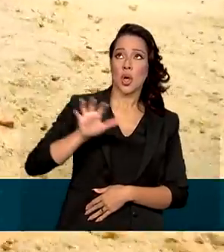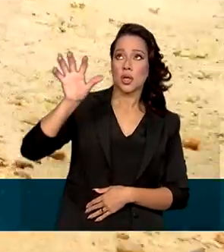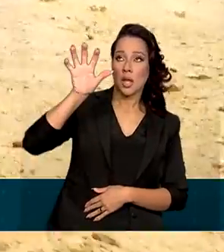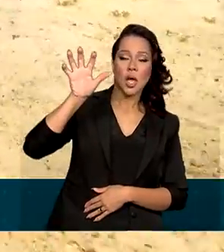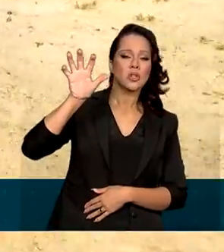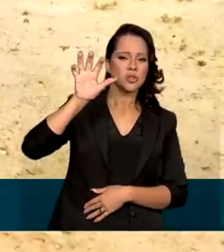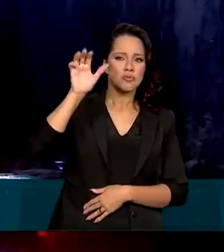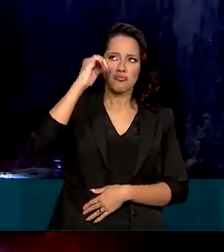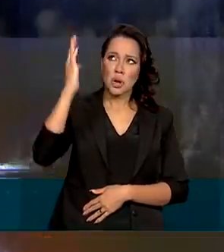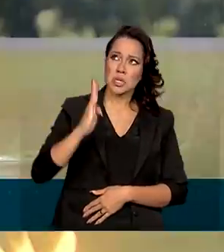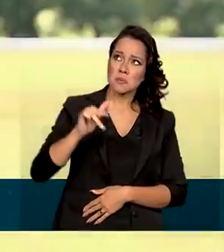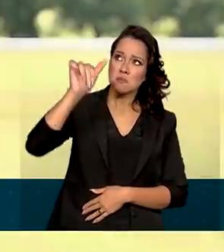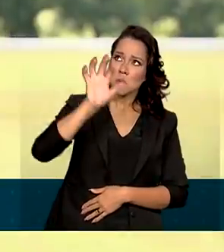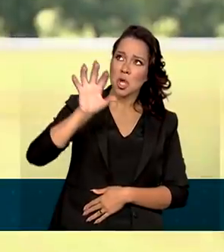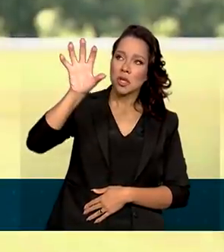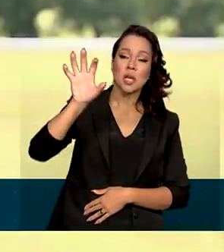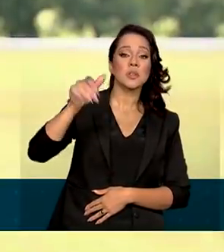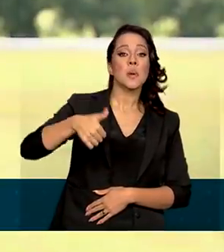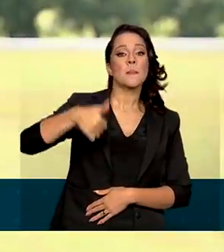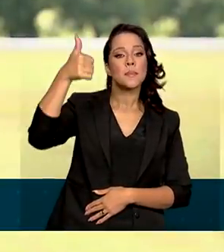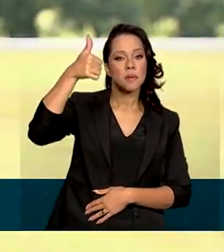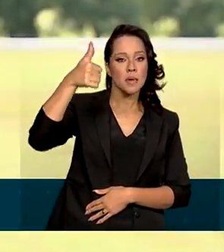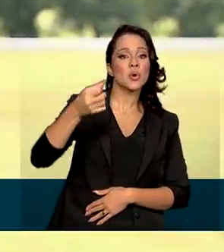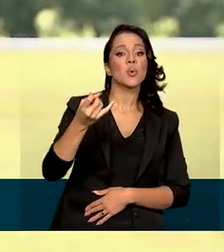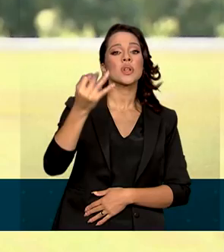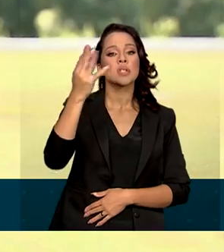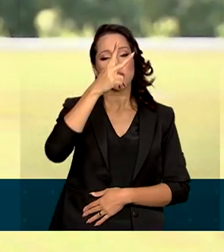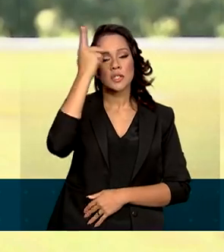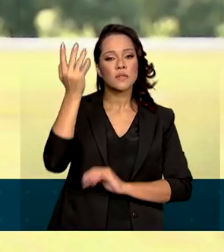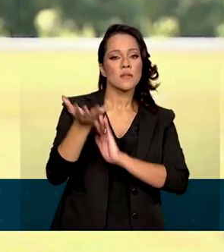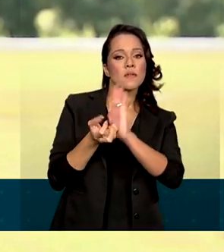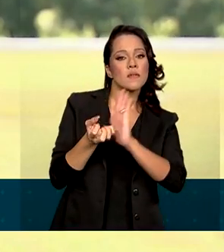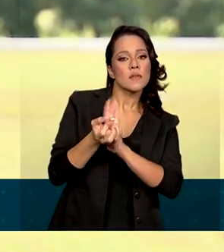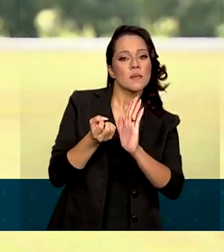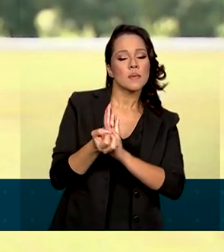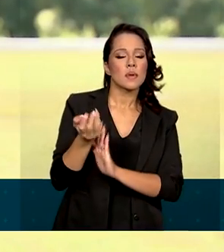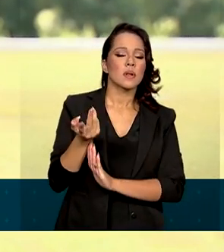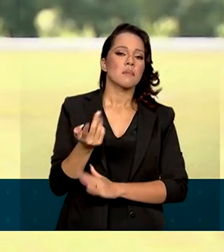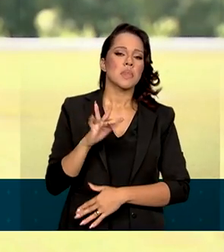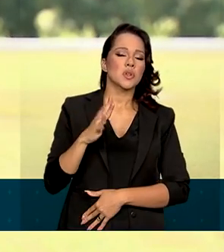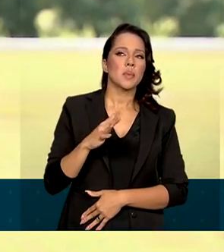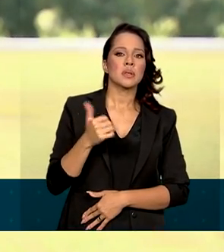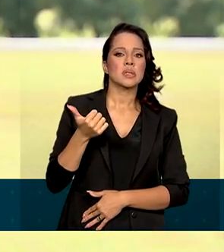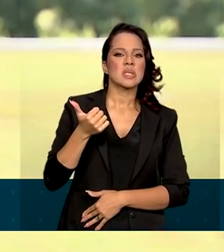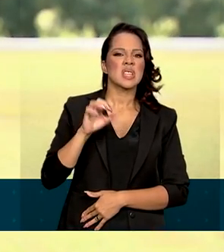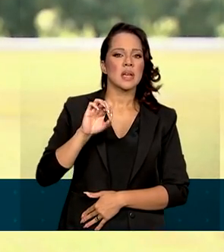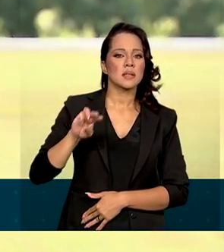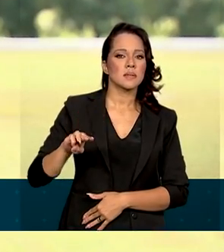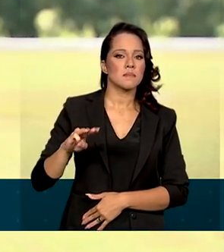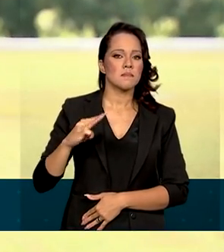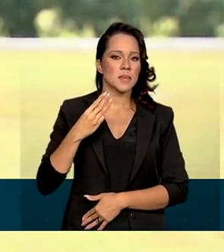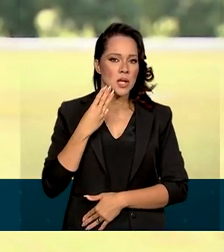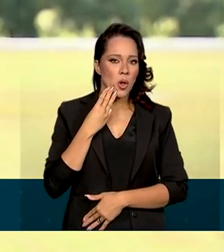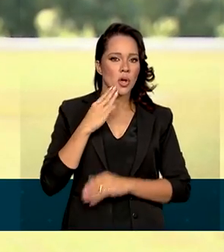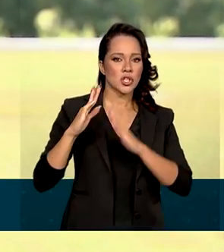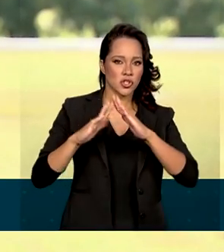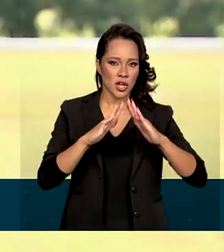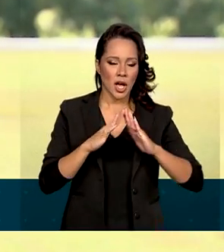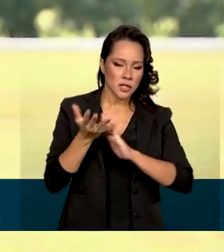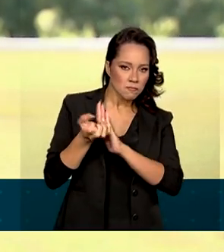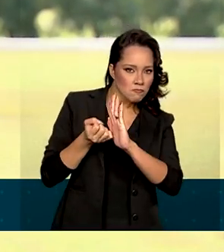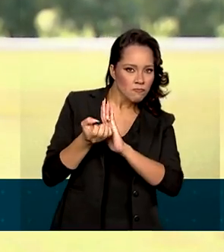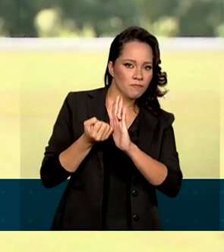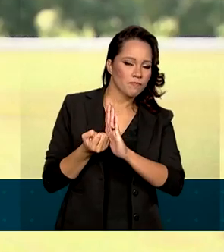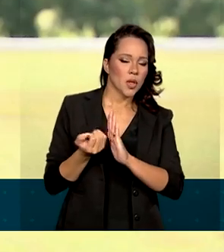país segue em primeiro lugar no número de famílias beneficiadas, são cerca de 10 milhões de lares beneficiados